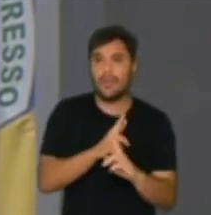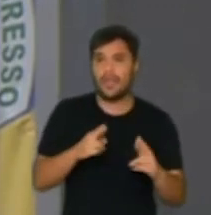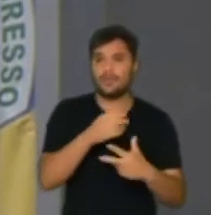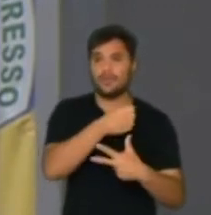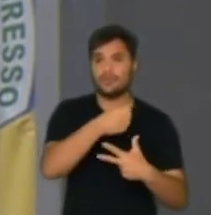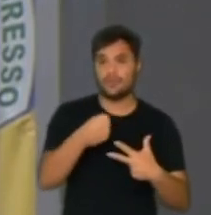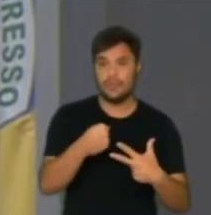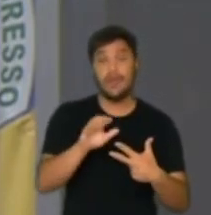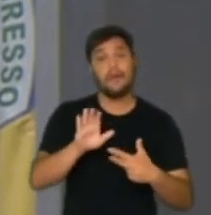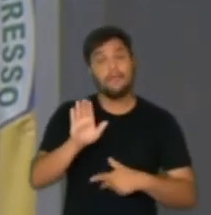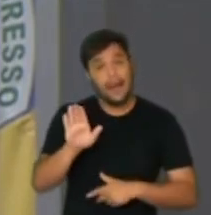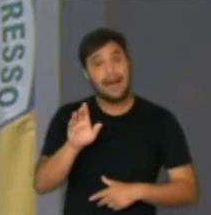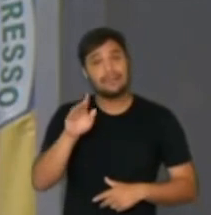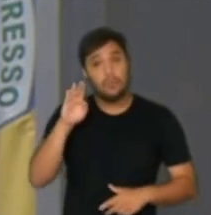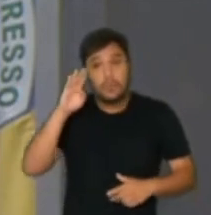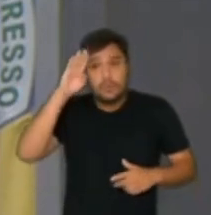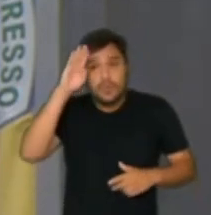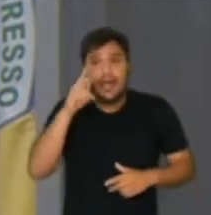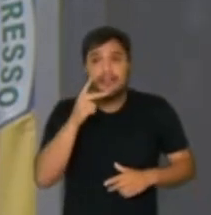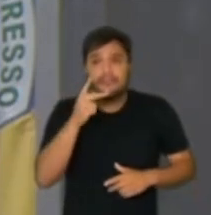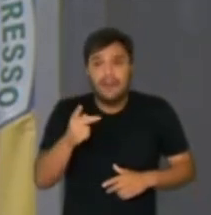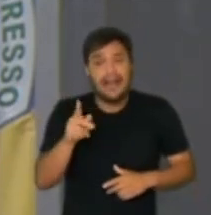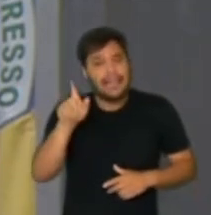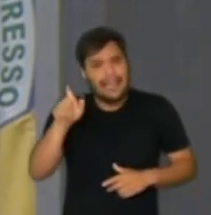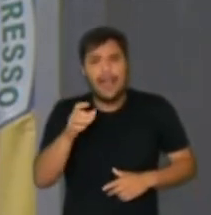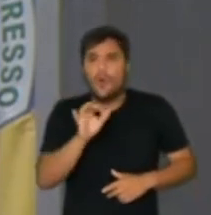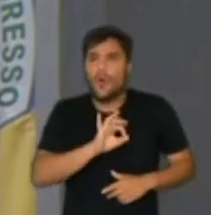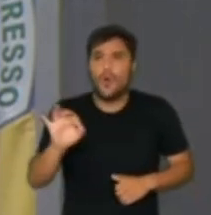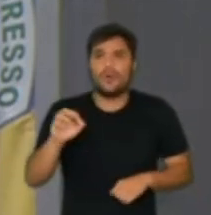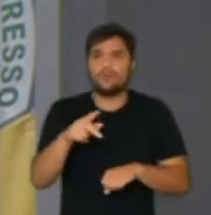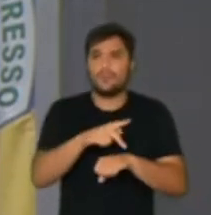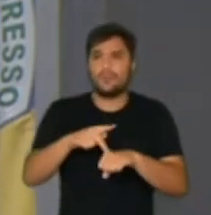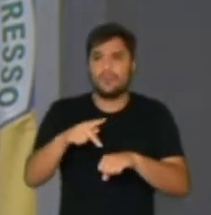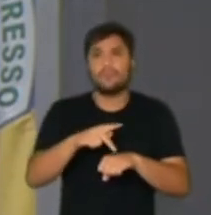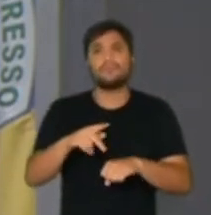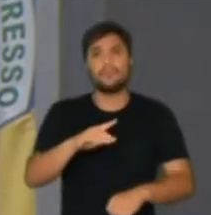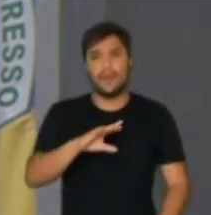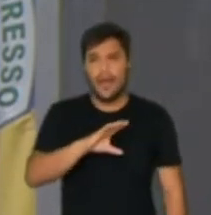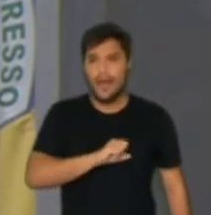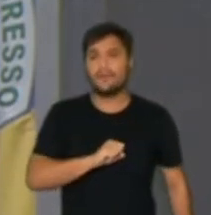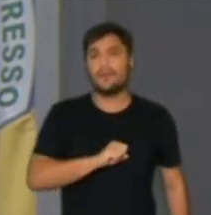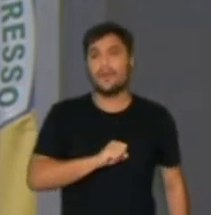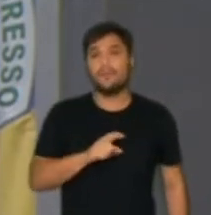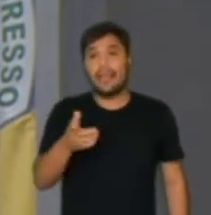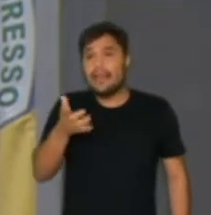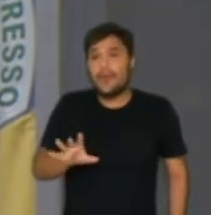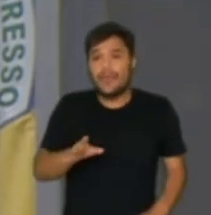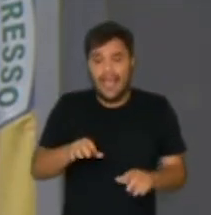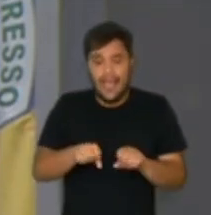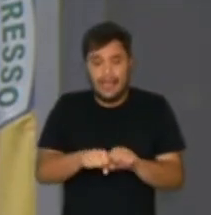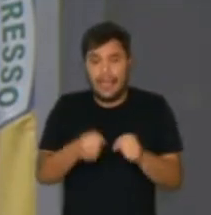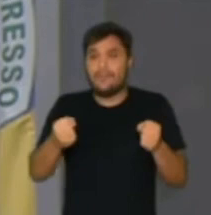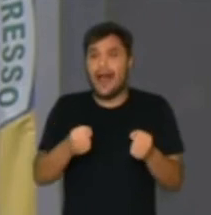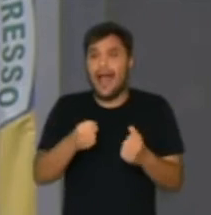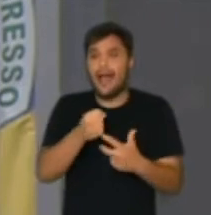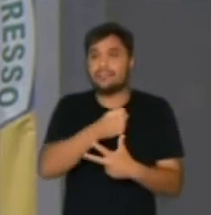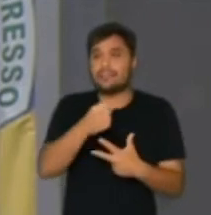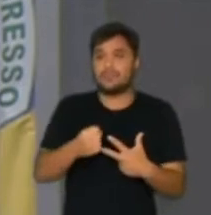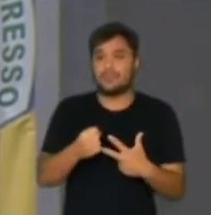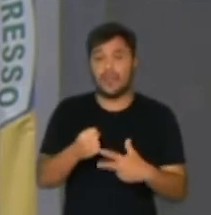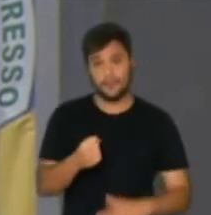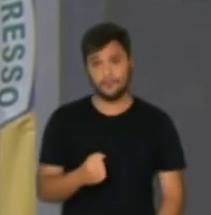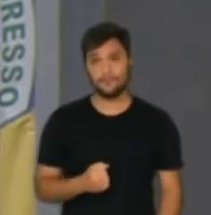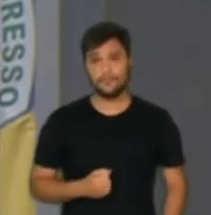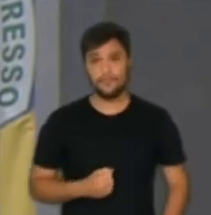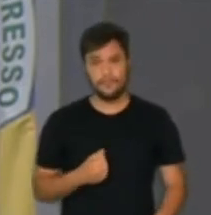Mas ele prova mais uma vez o grande estadista que ele é em mostrar que ele nunca quis ruptura. Repito mais uma vez,